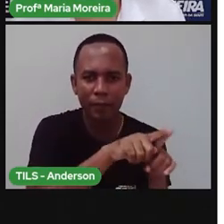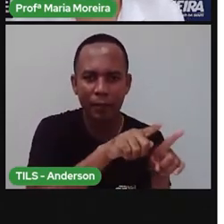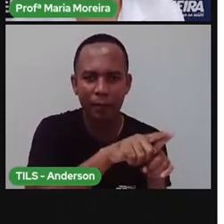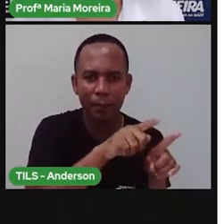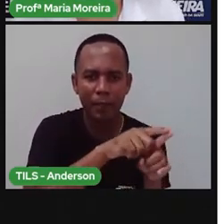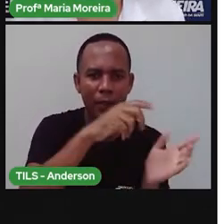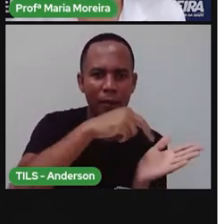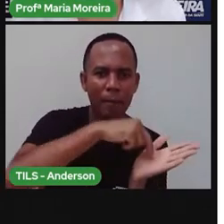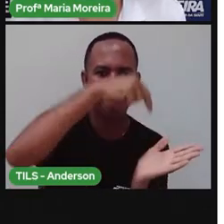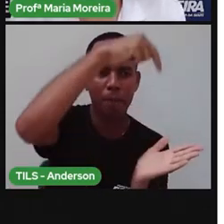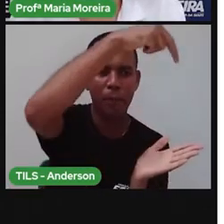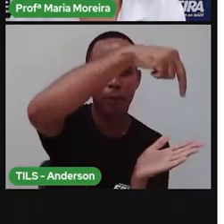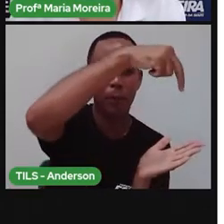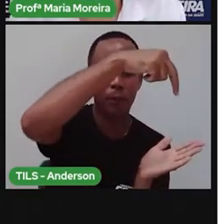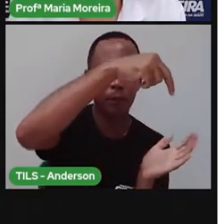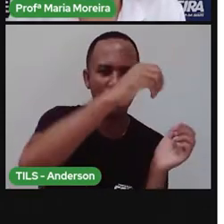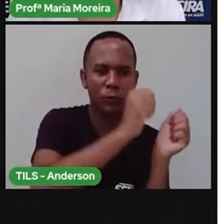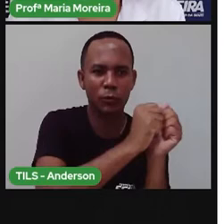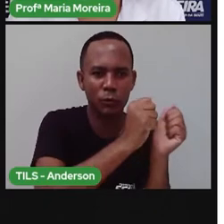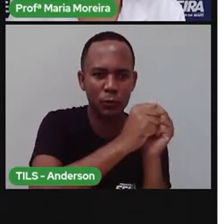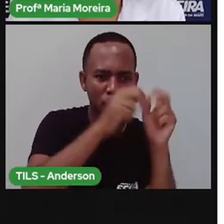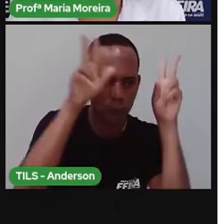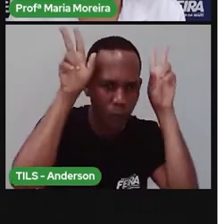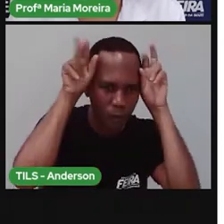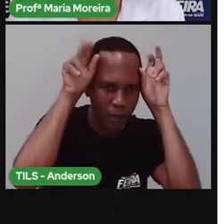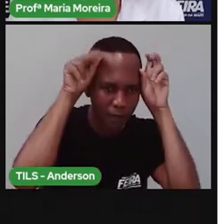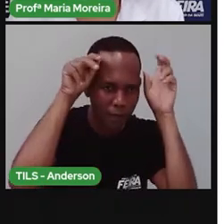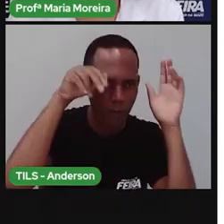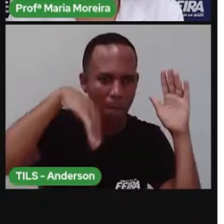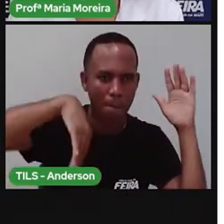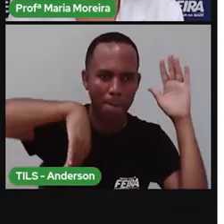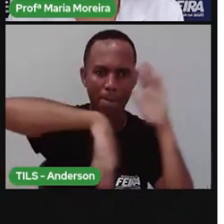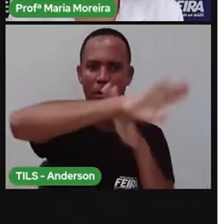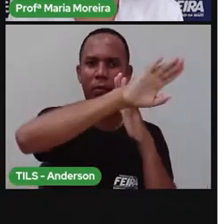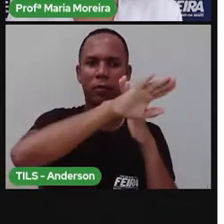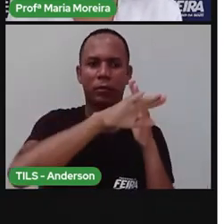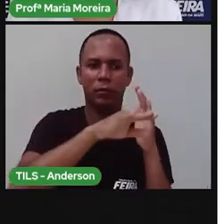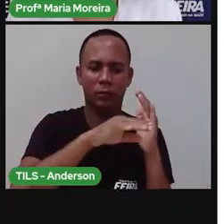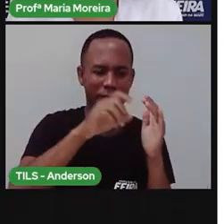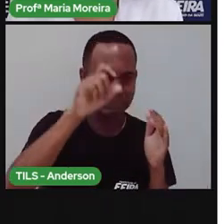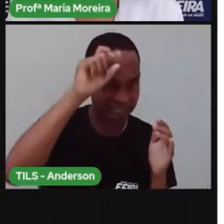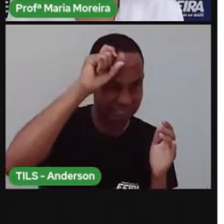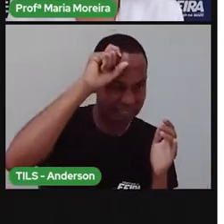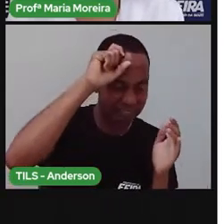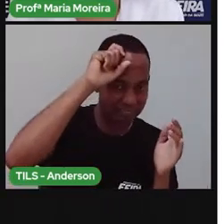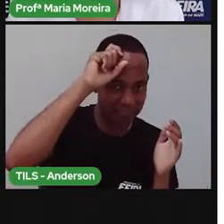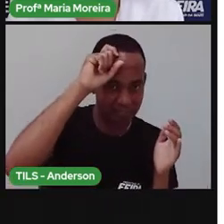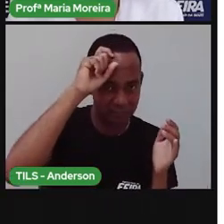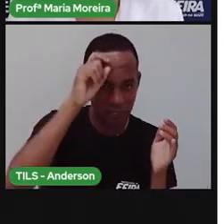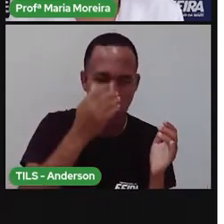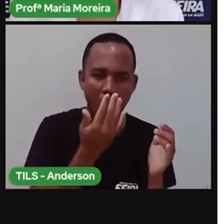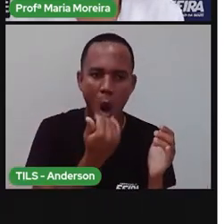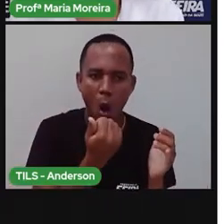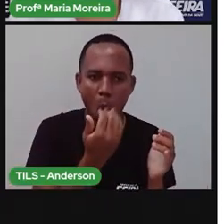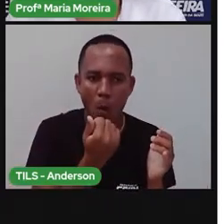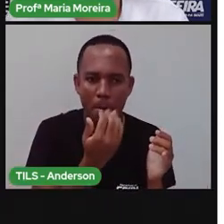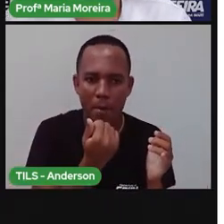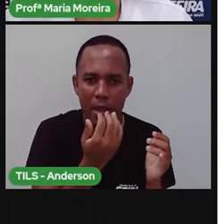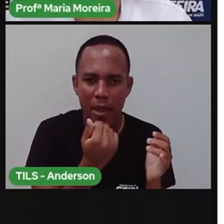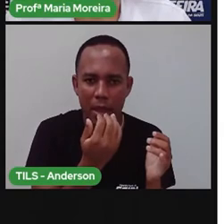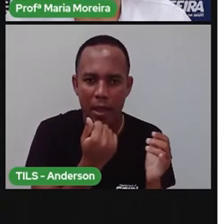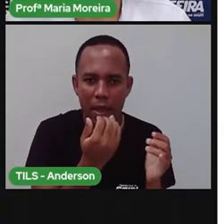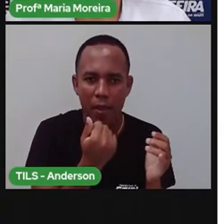no pé do cavalo. Levou um coice, criou um galo. Comeu um pedaço